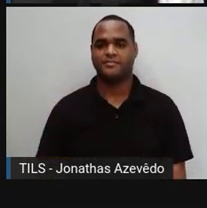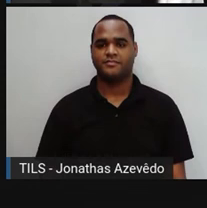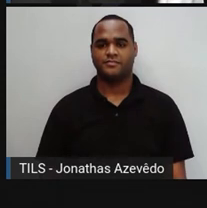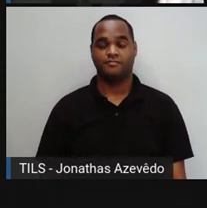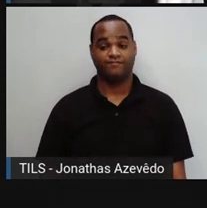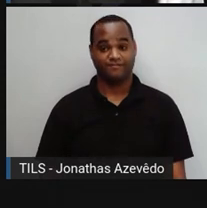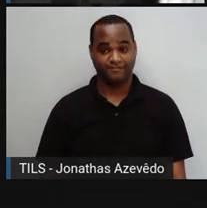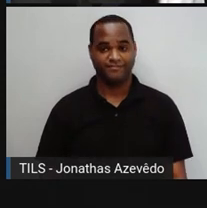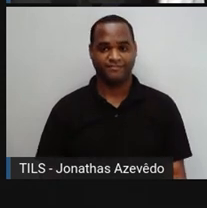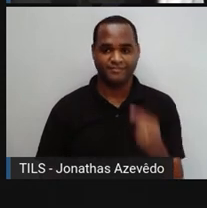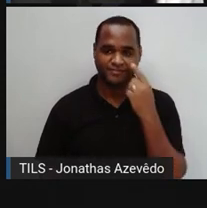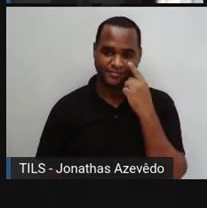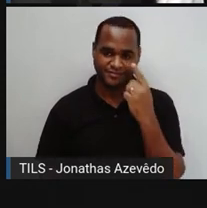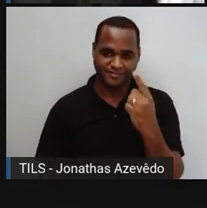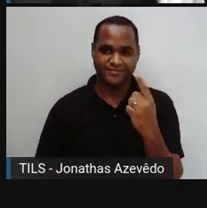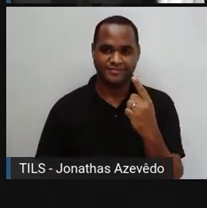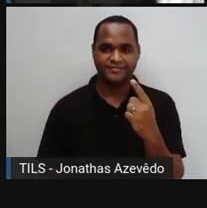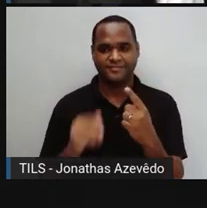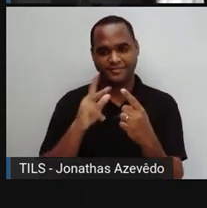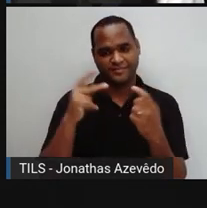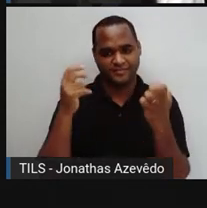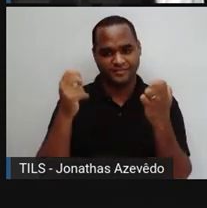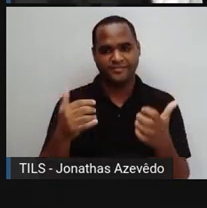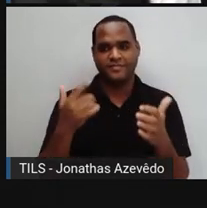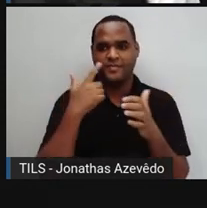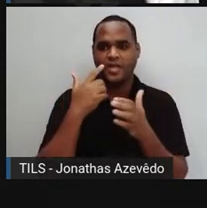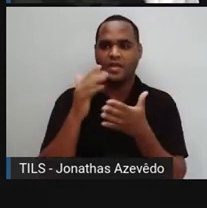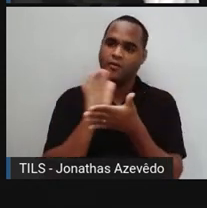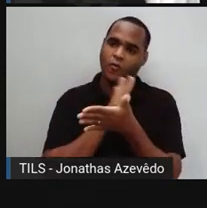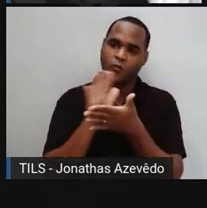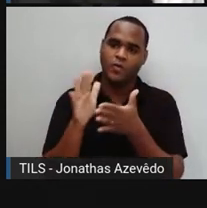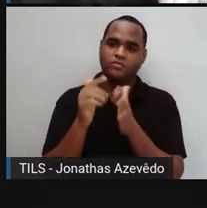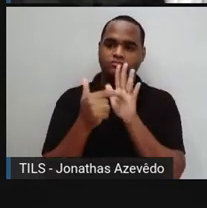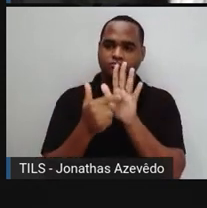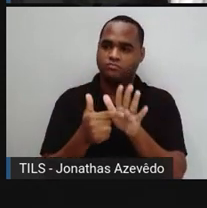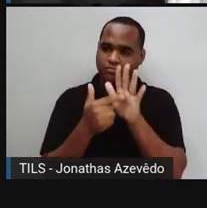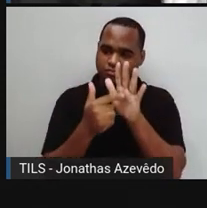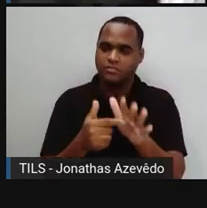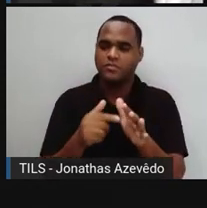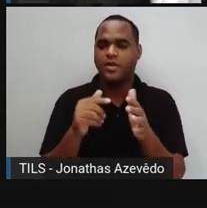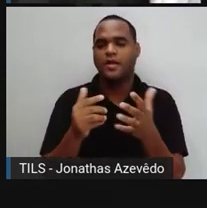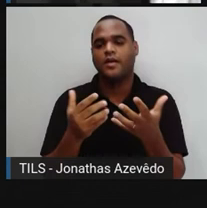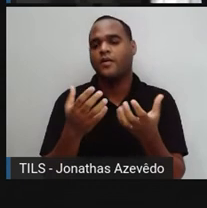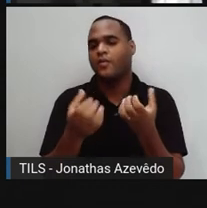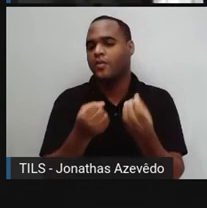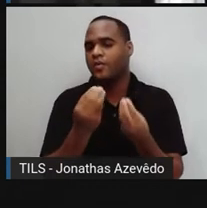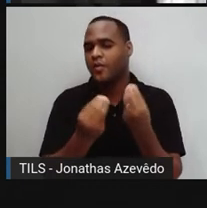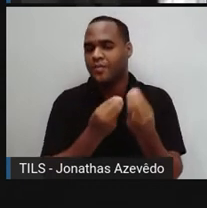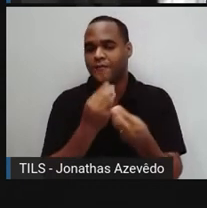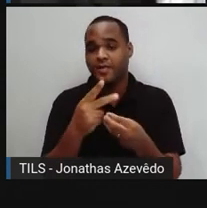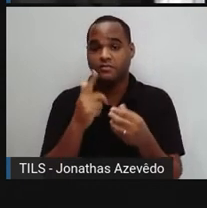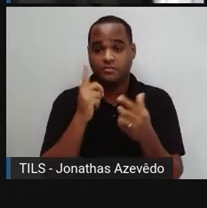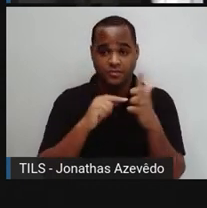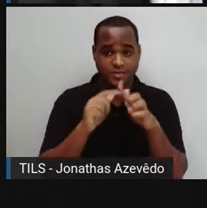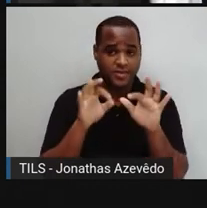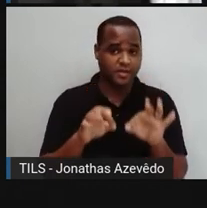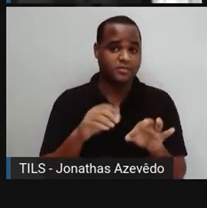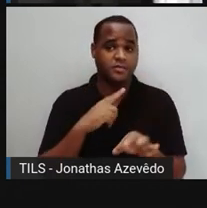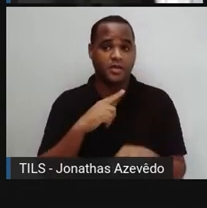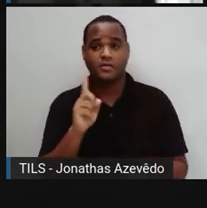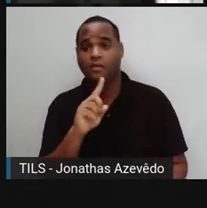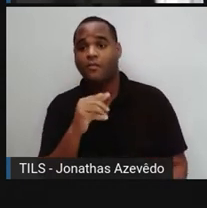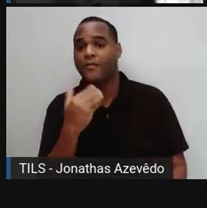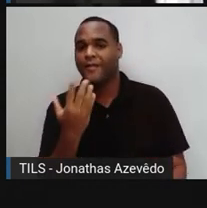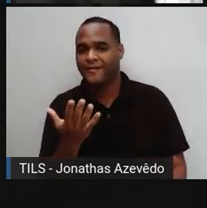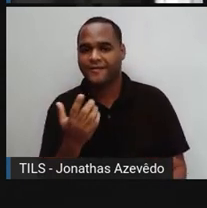E aí, a Pró traz aí algumas associações, né? Para a gente perceber se vocês acertaram ou não, quando